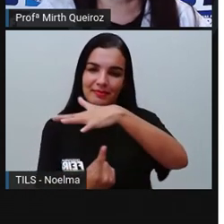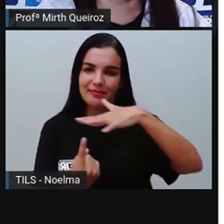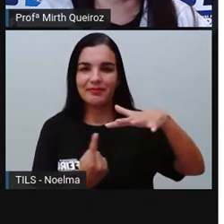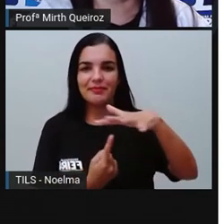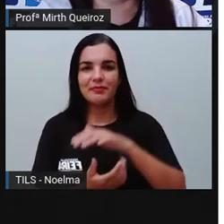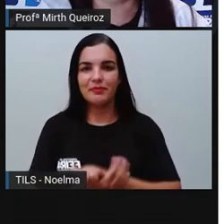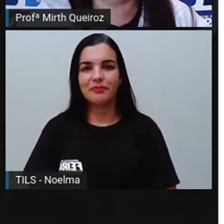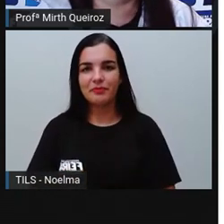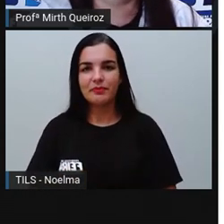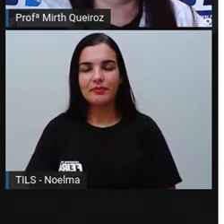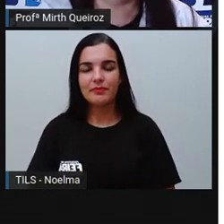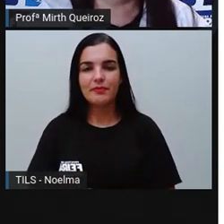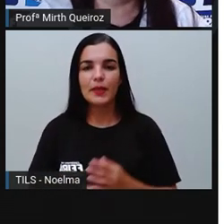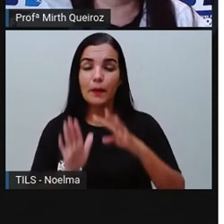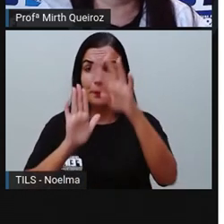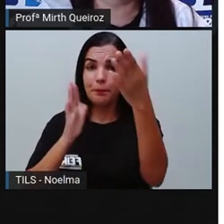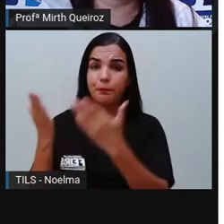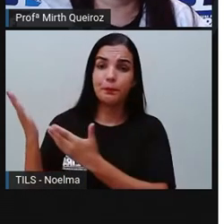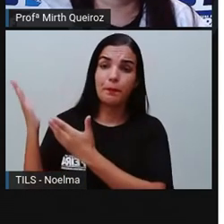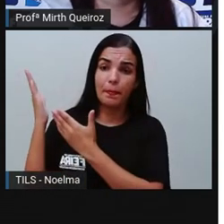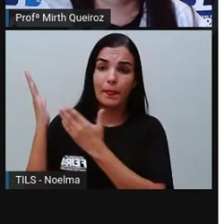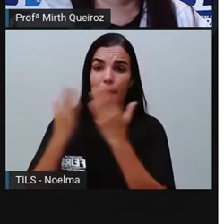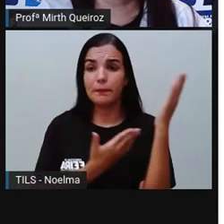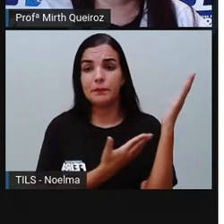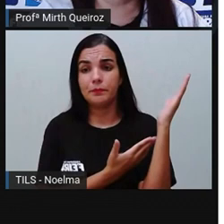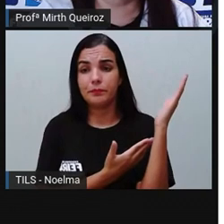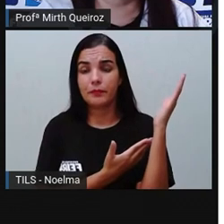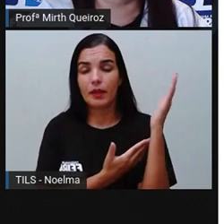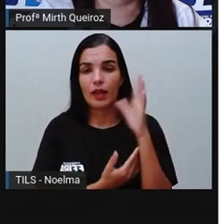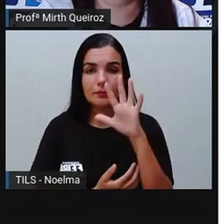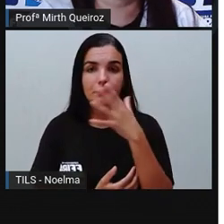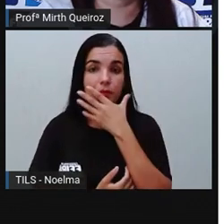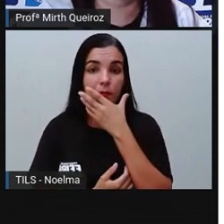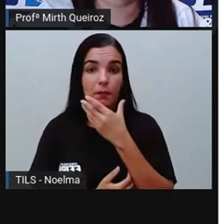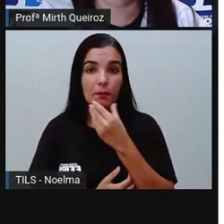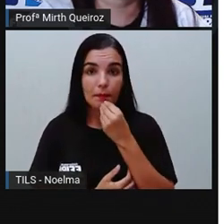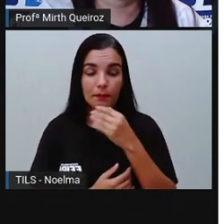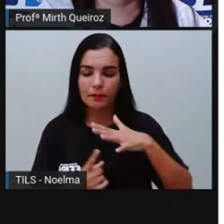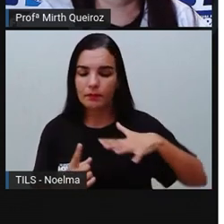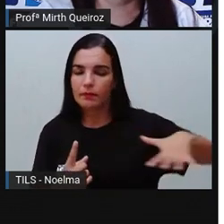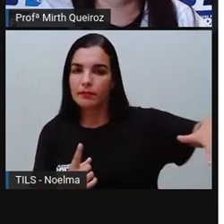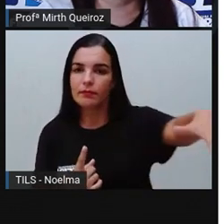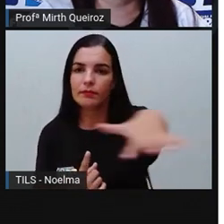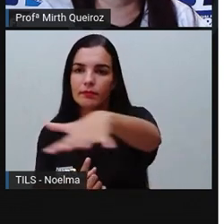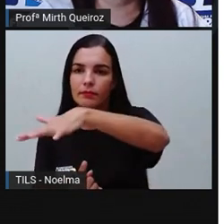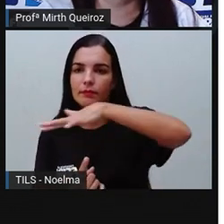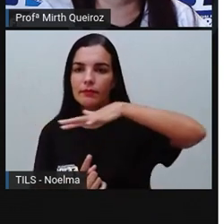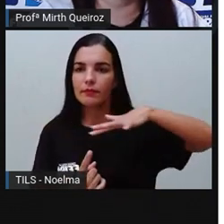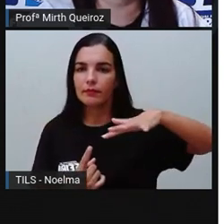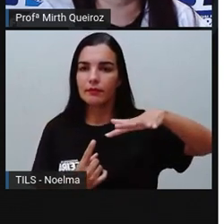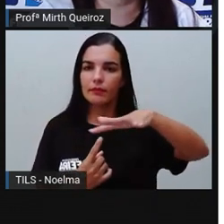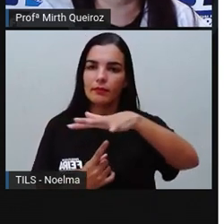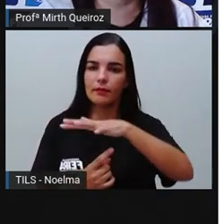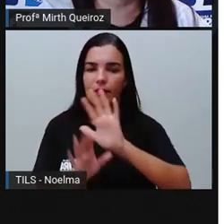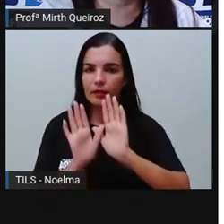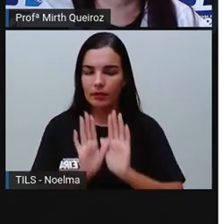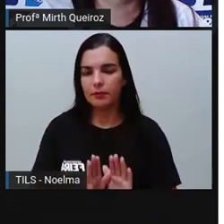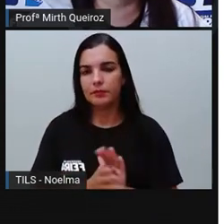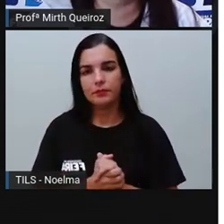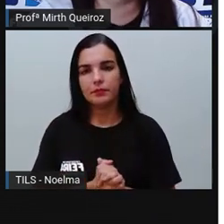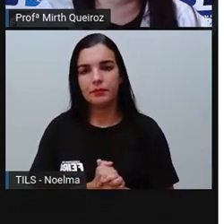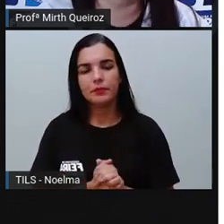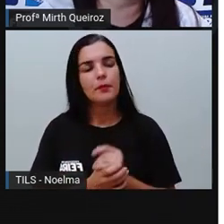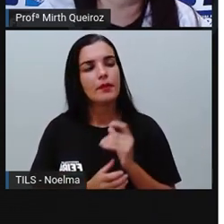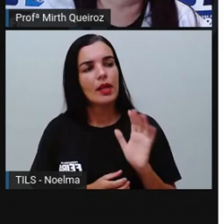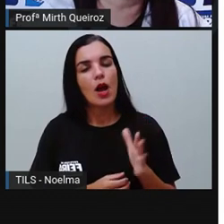O homem e meio ambiente. O meio ambiente não é somente a natureza, mas sim onde quer que nós vivamos.